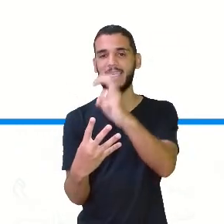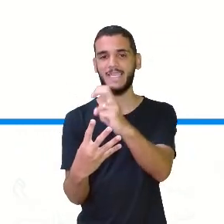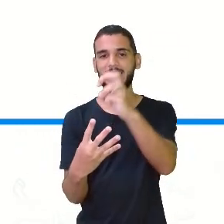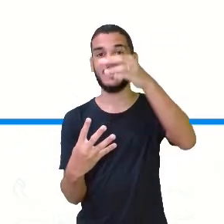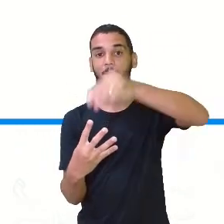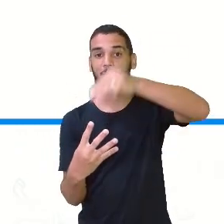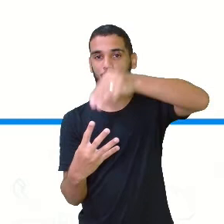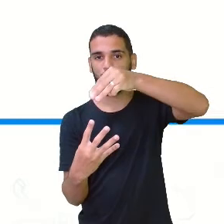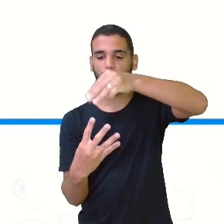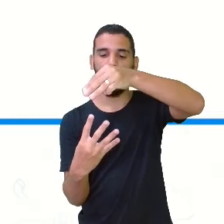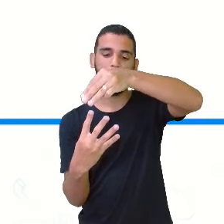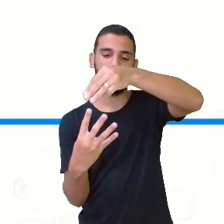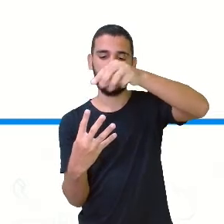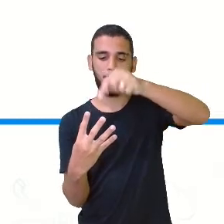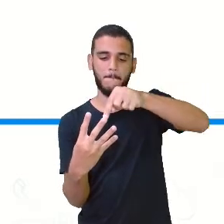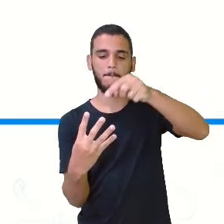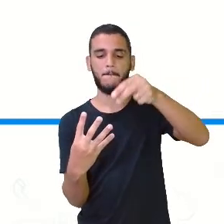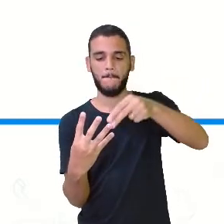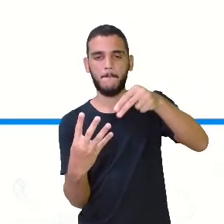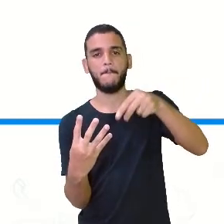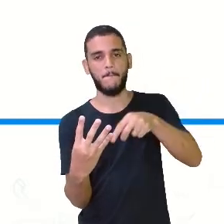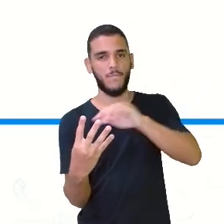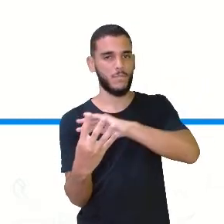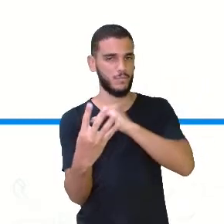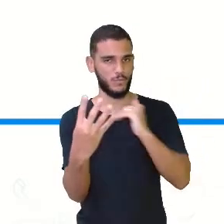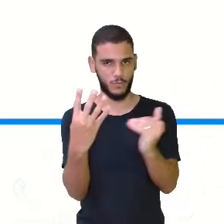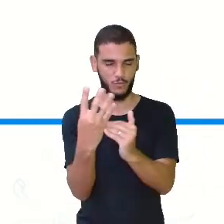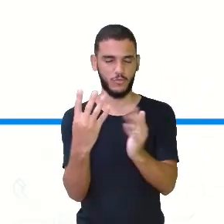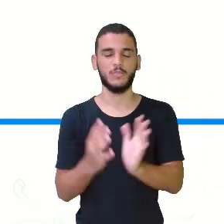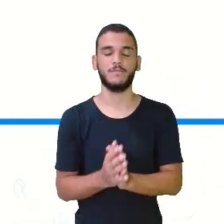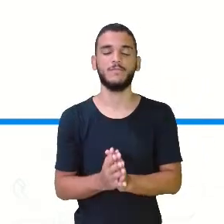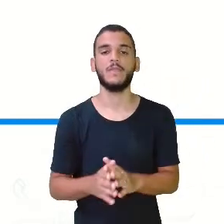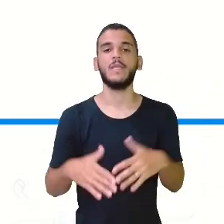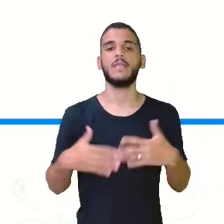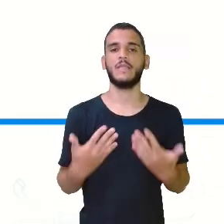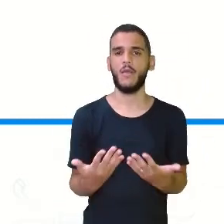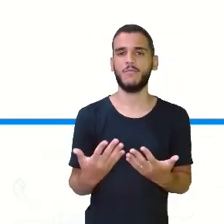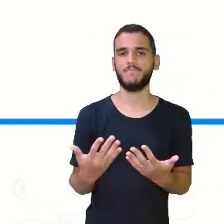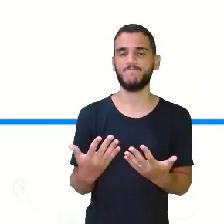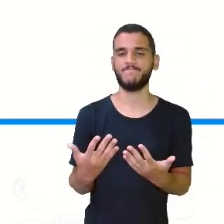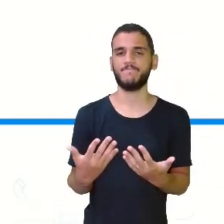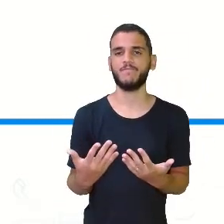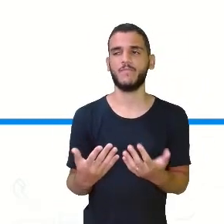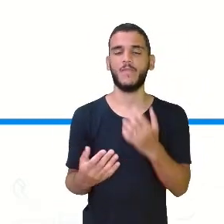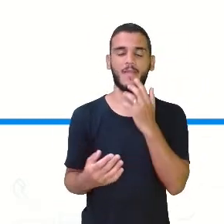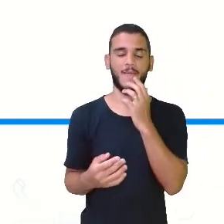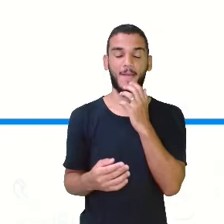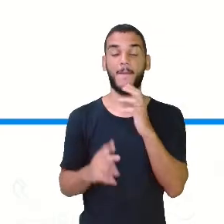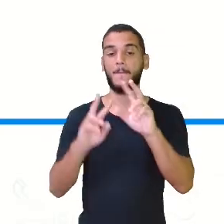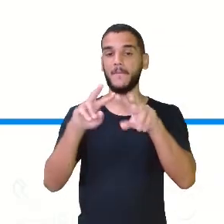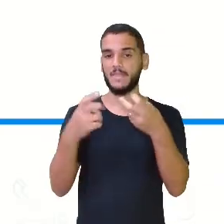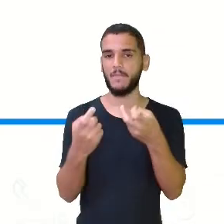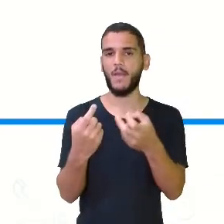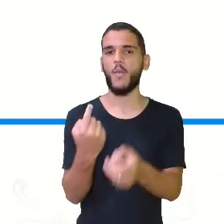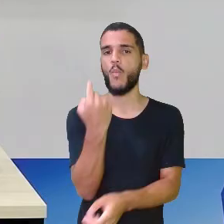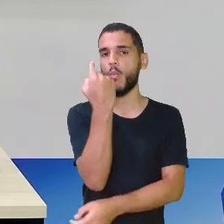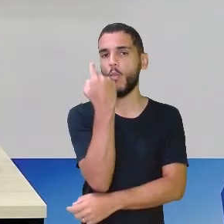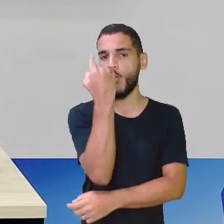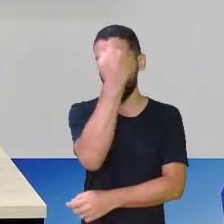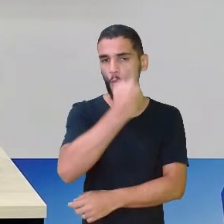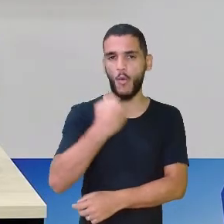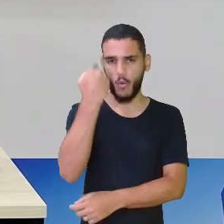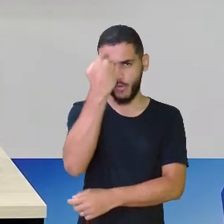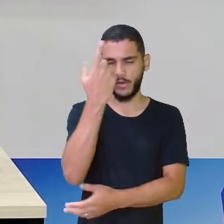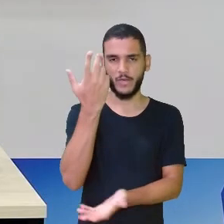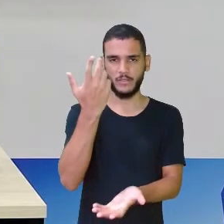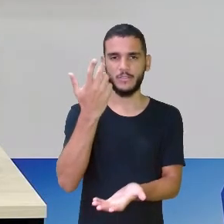minutos. Aí eu quero perguntar para vocês, qual o tempo em horas, em horas, viu? Eu não quero em